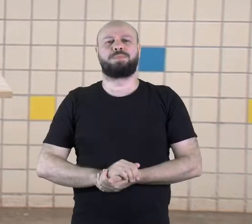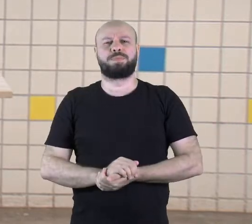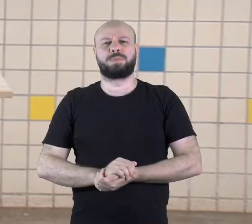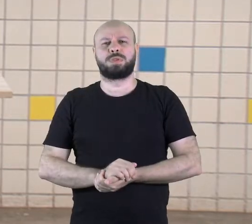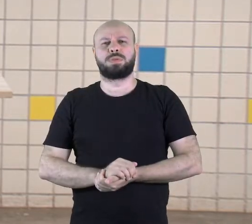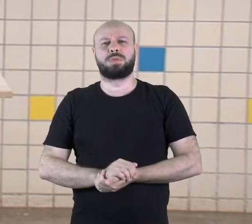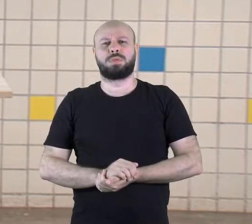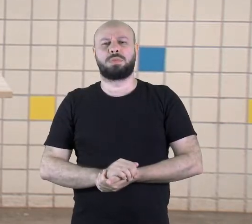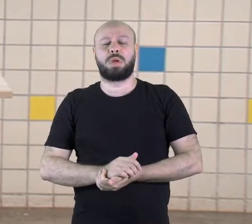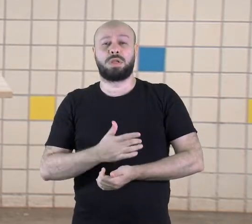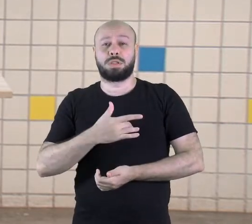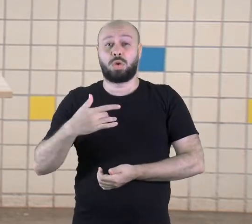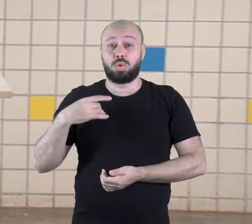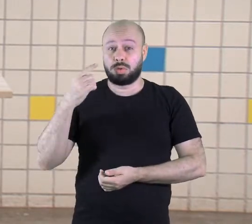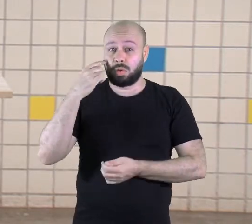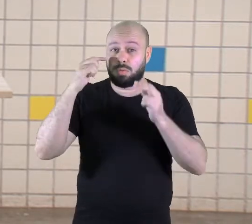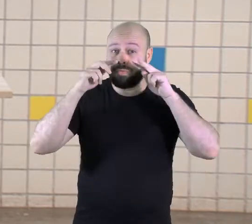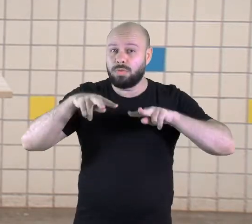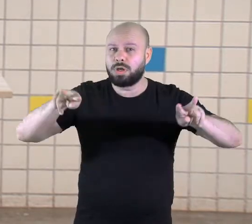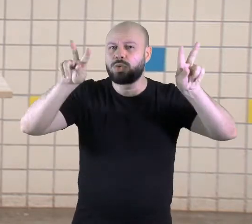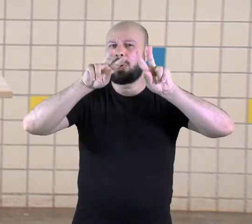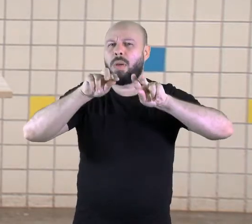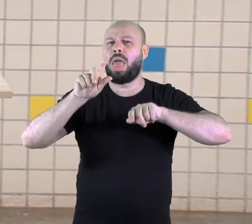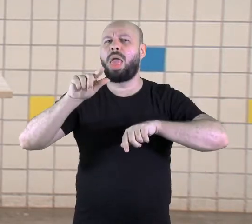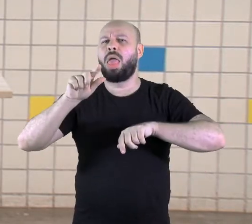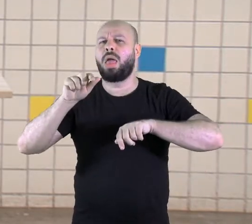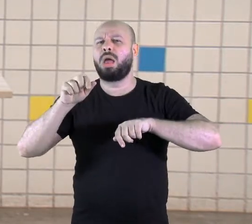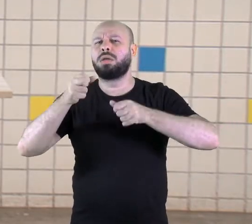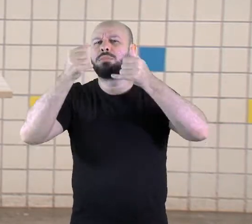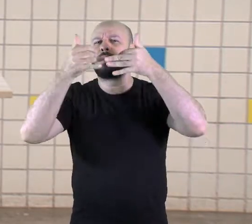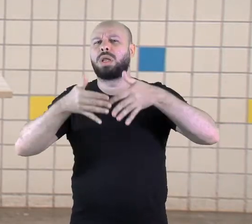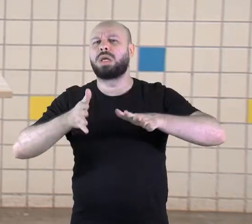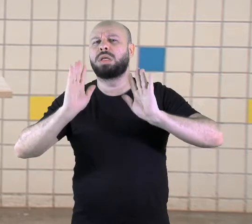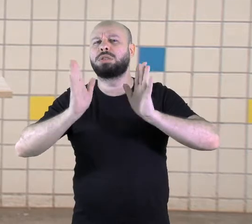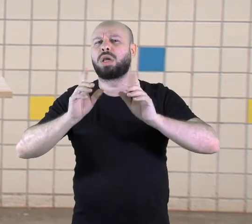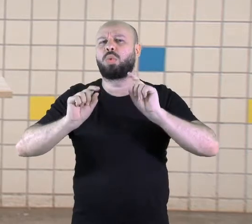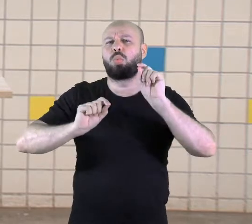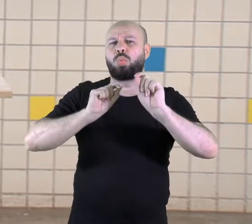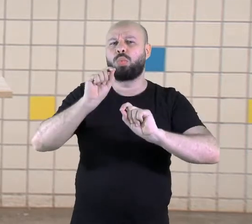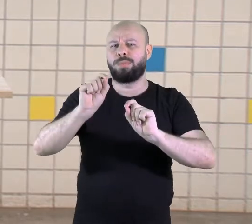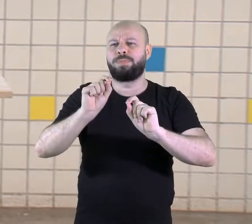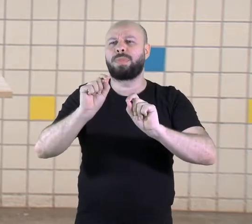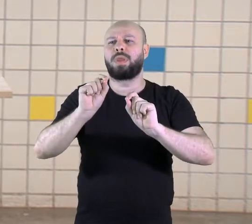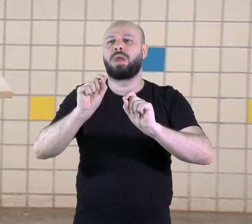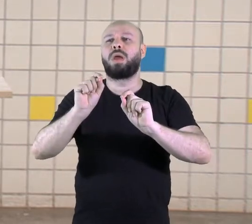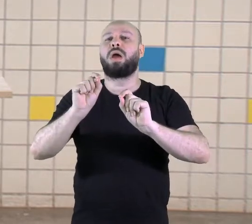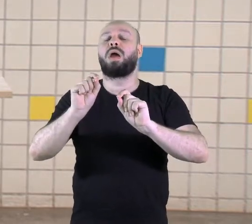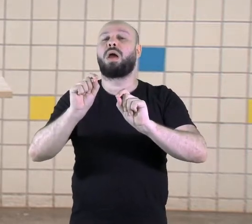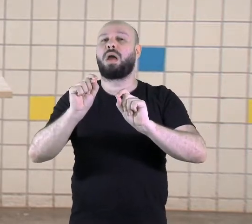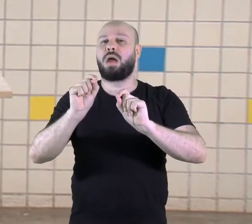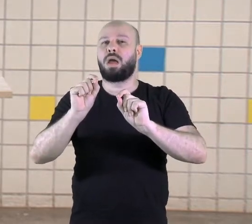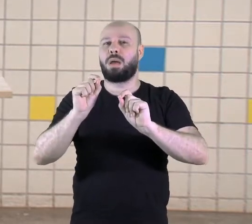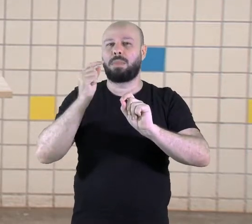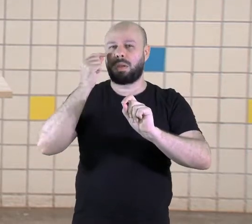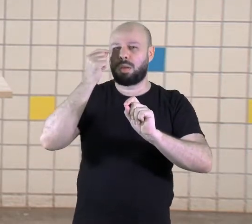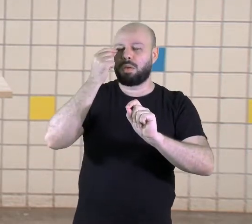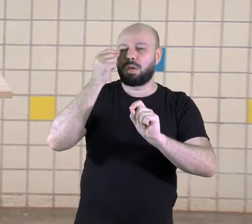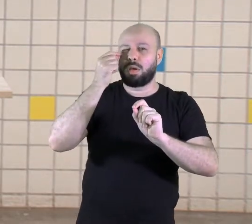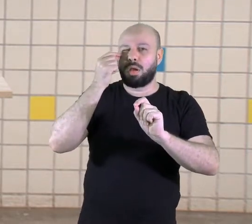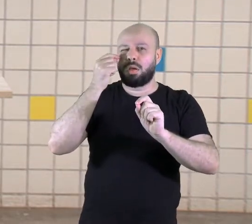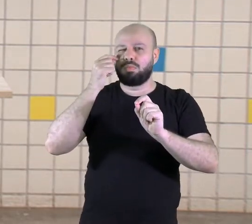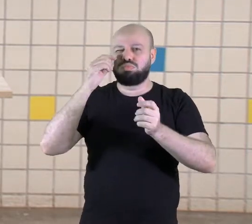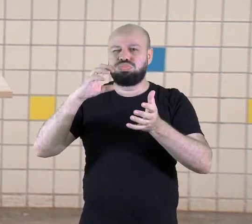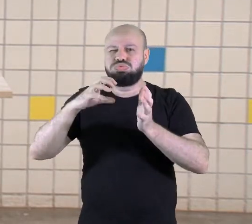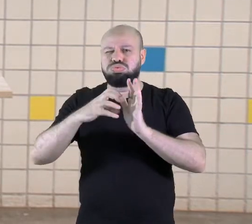visual, o nome já está falando, que é o quê? É o do órgão, do sentido da